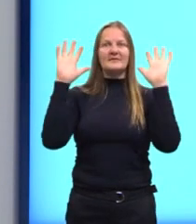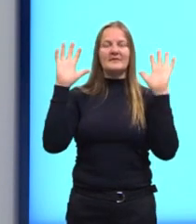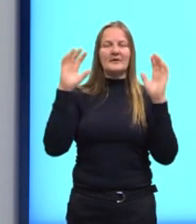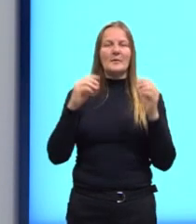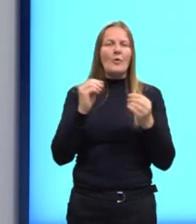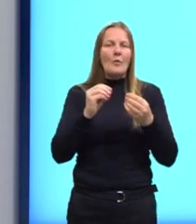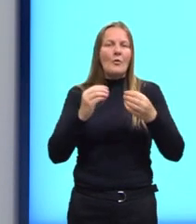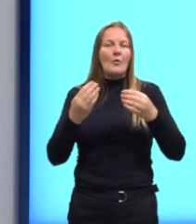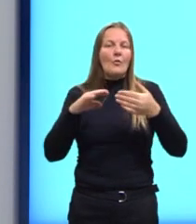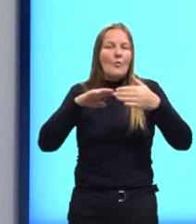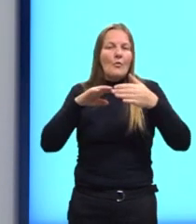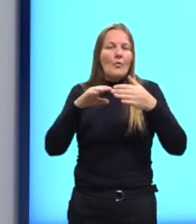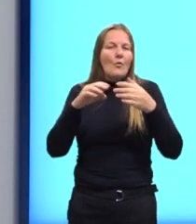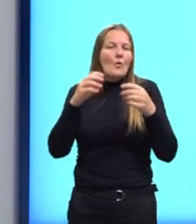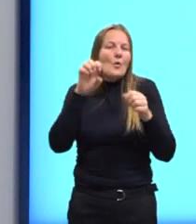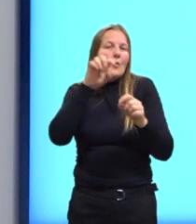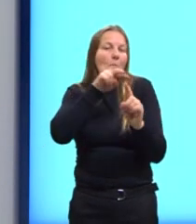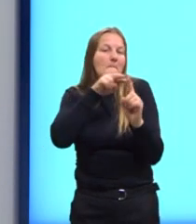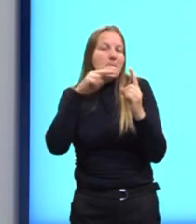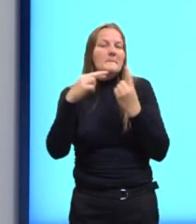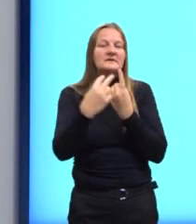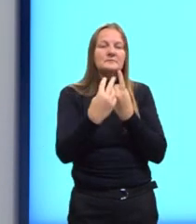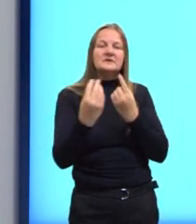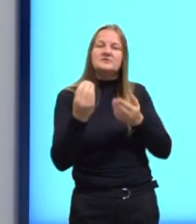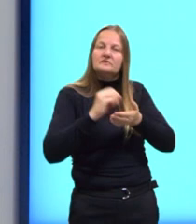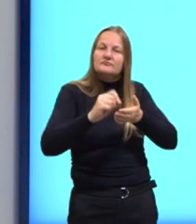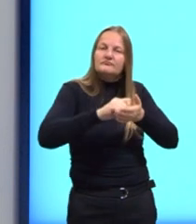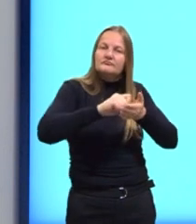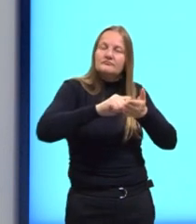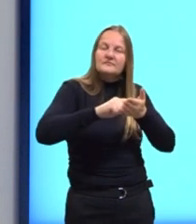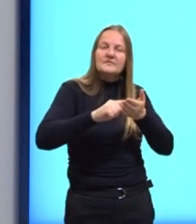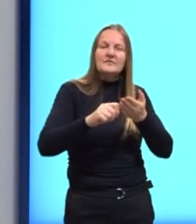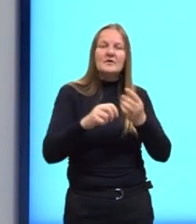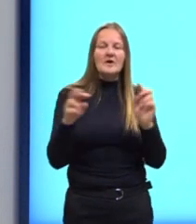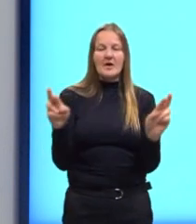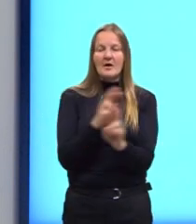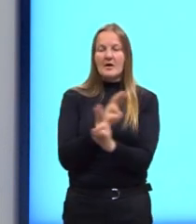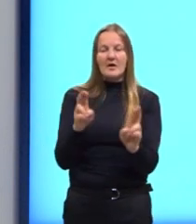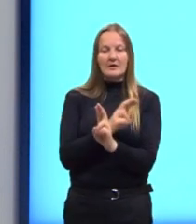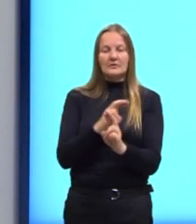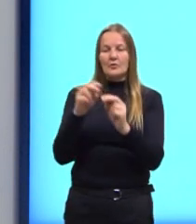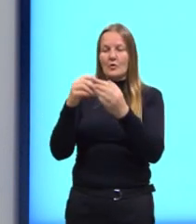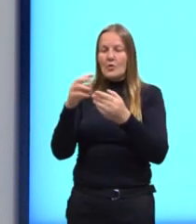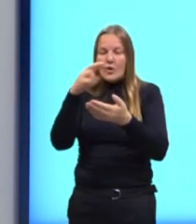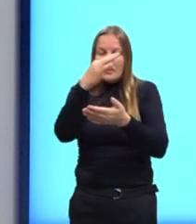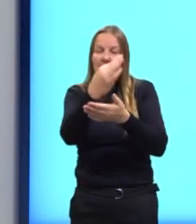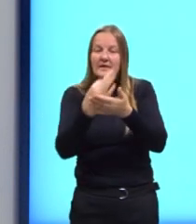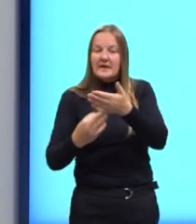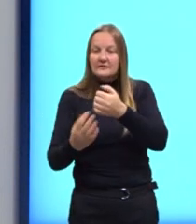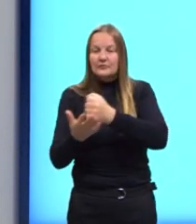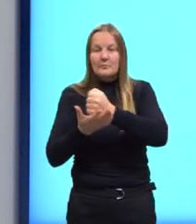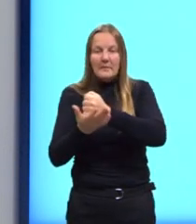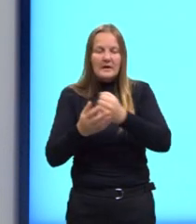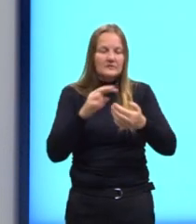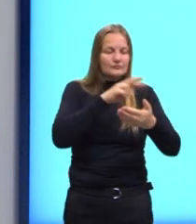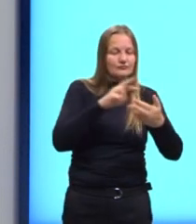abordou o tema, o participante refletiu e relacionou o tema em relação a outros,